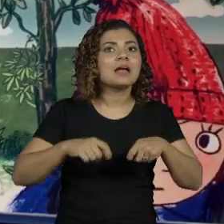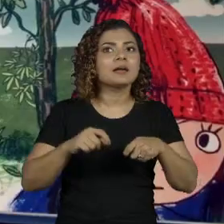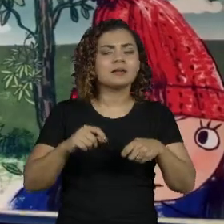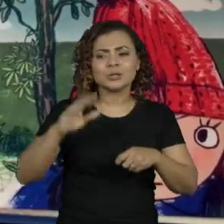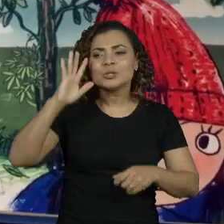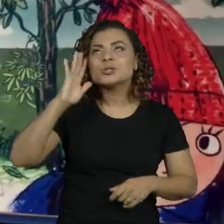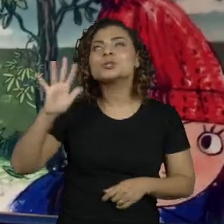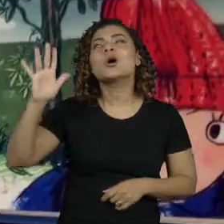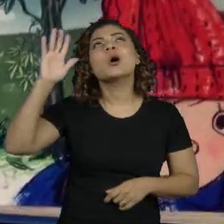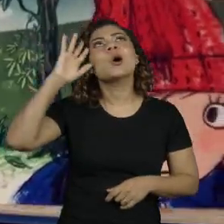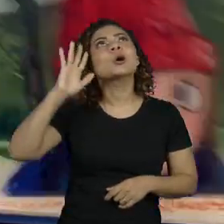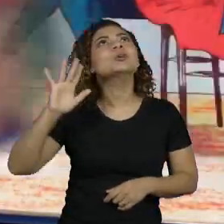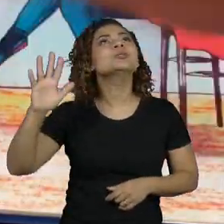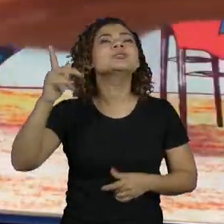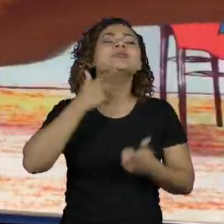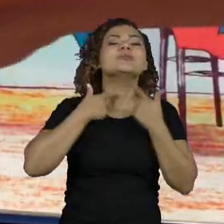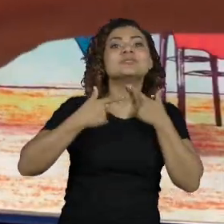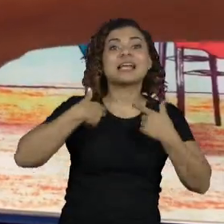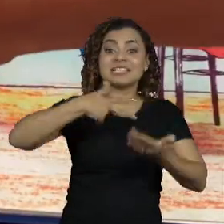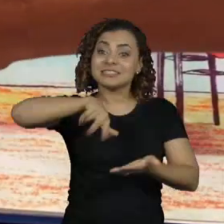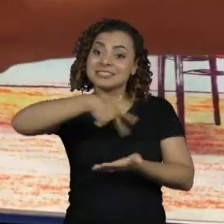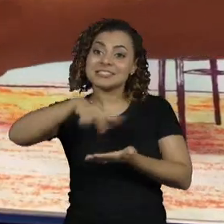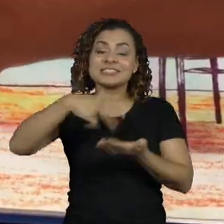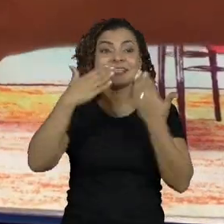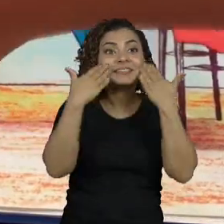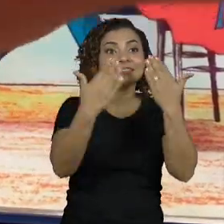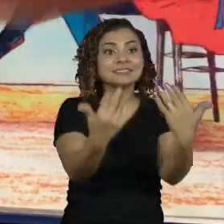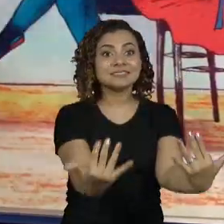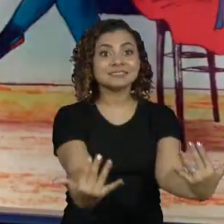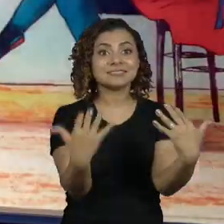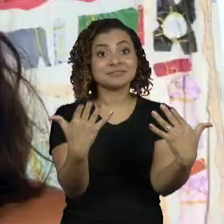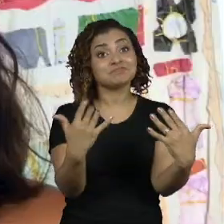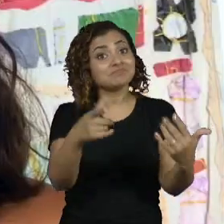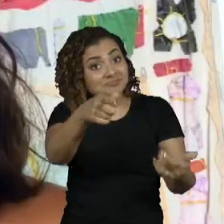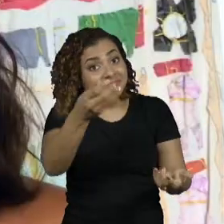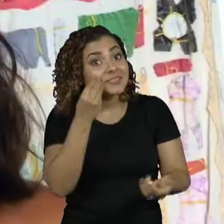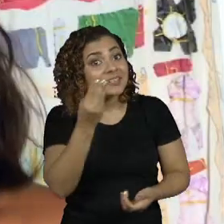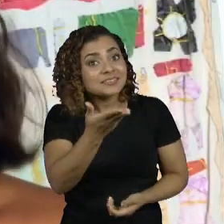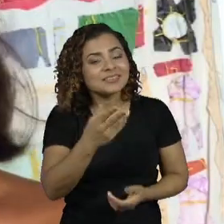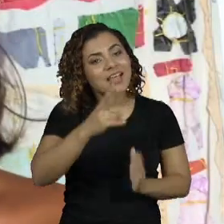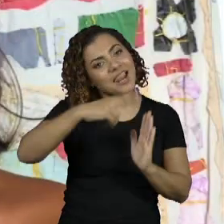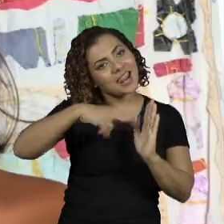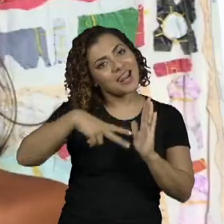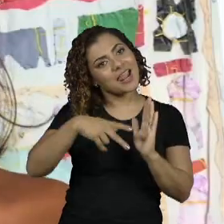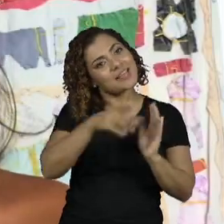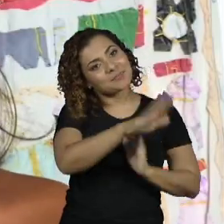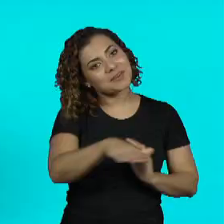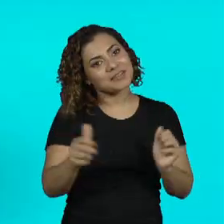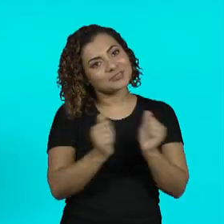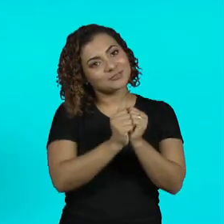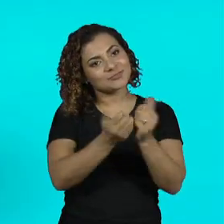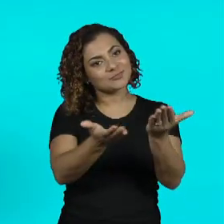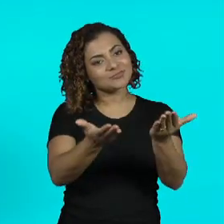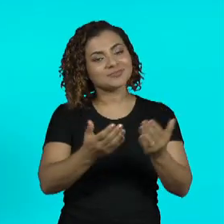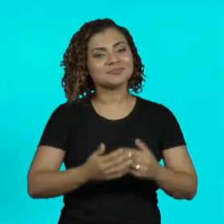realizar o seu grande sonho de dançar em público? Procurem saber. Leiam sempre para uma criança.